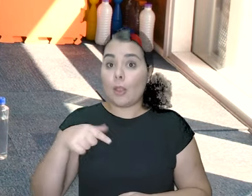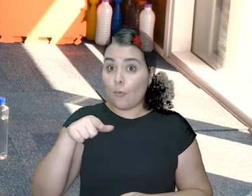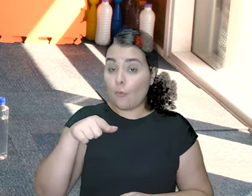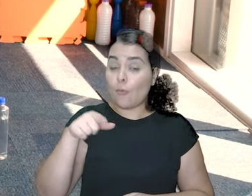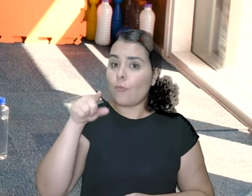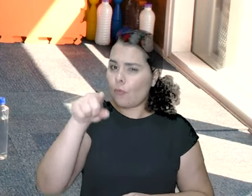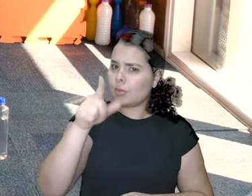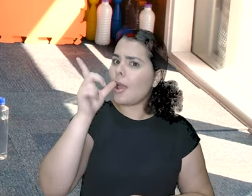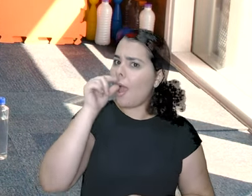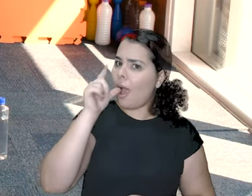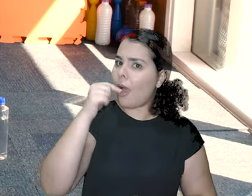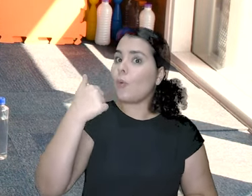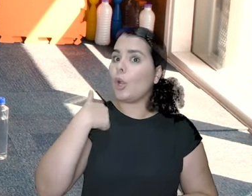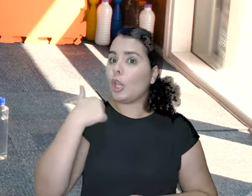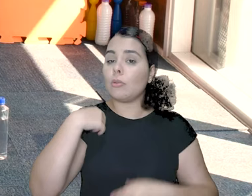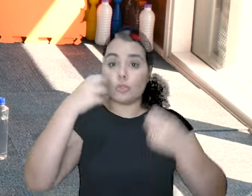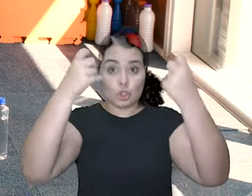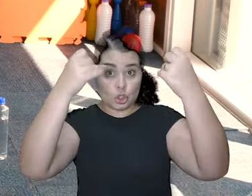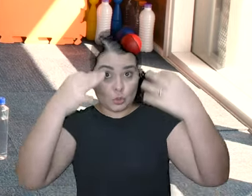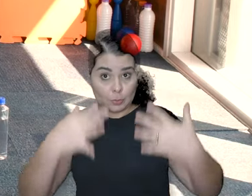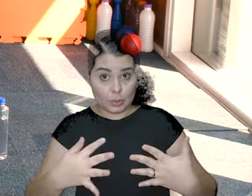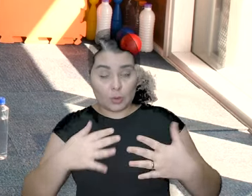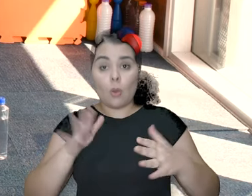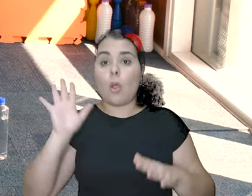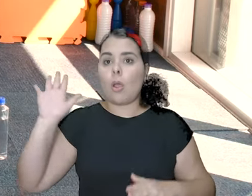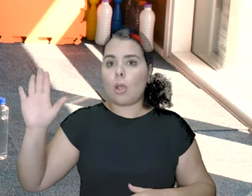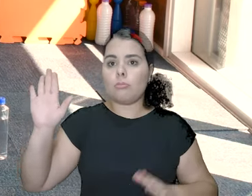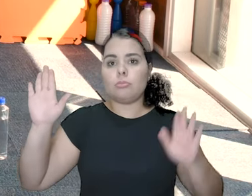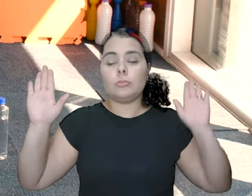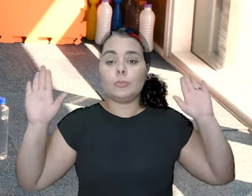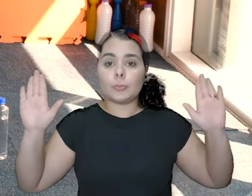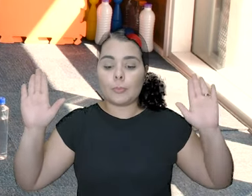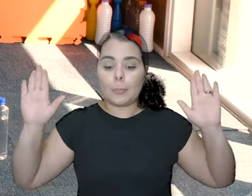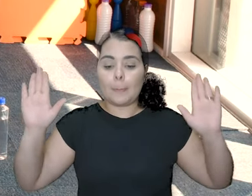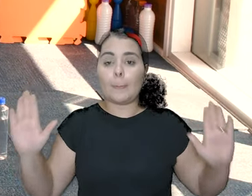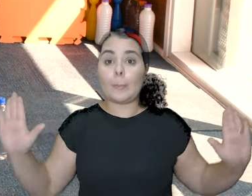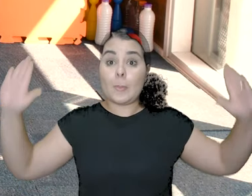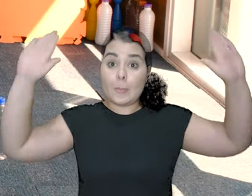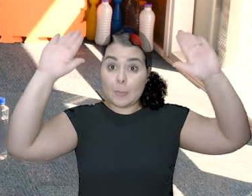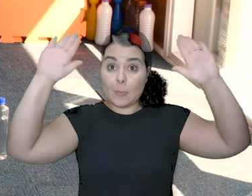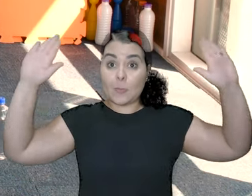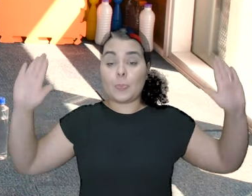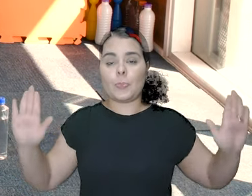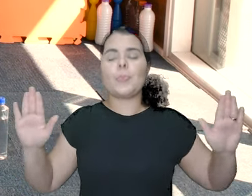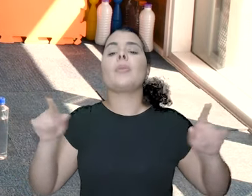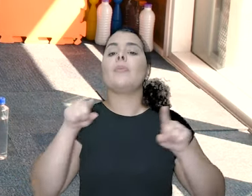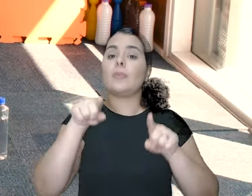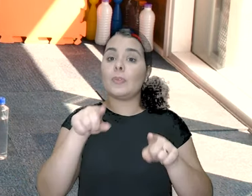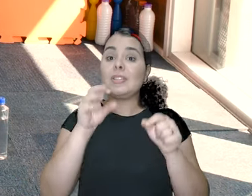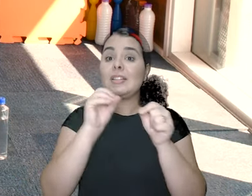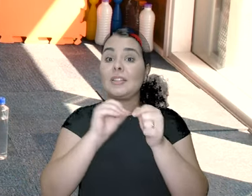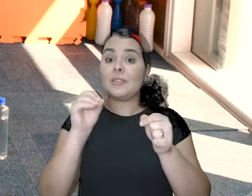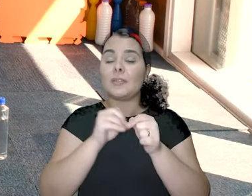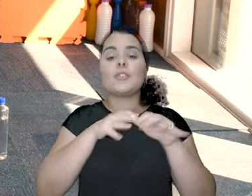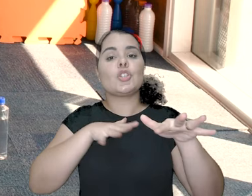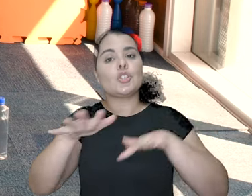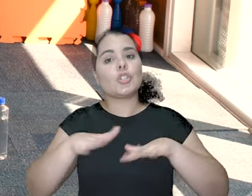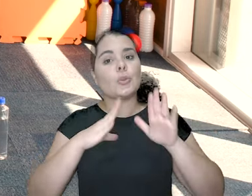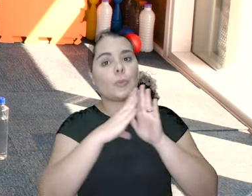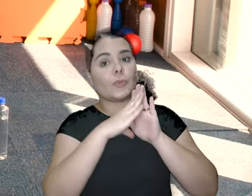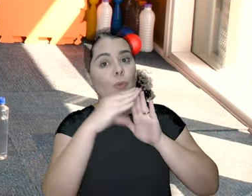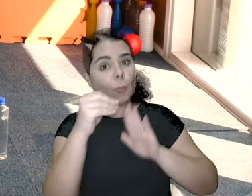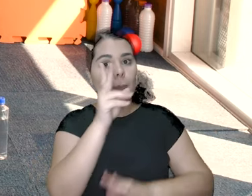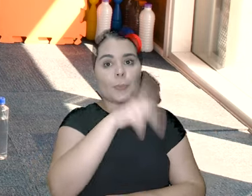Beba a sua água enquanto eu mostro o próximo exercício. Mãos para o alto. E eleva o braço em meio.